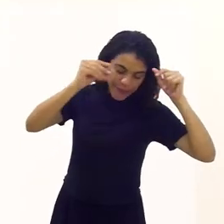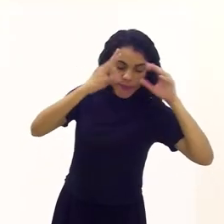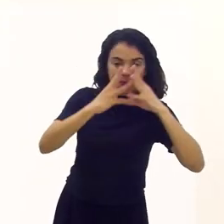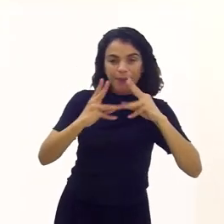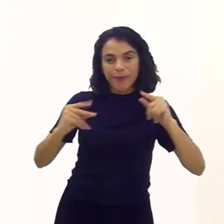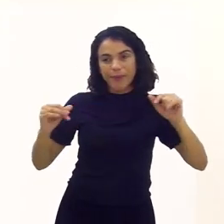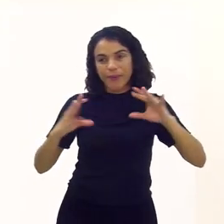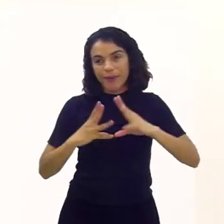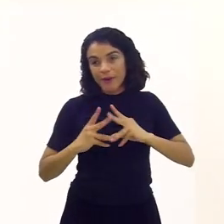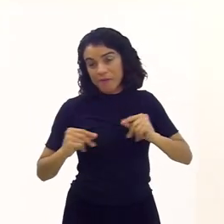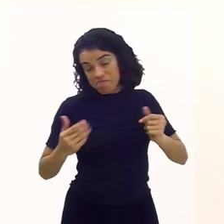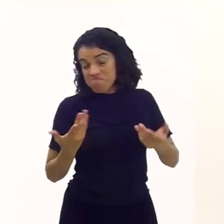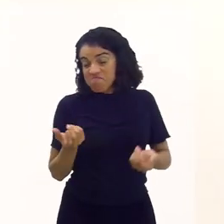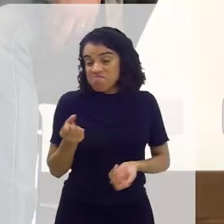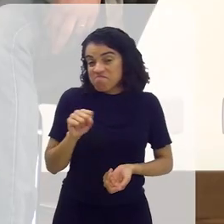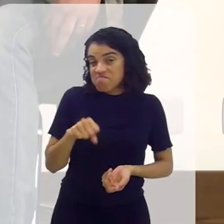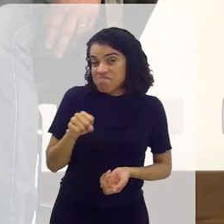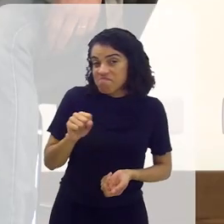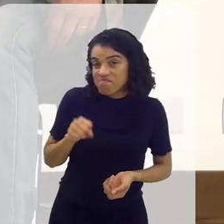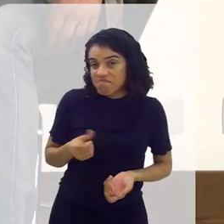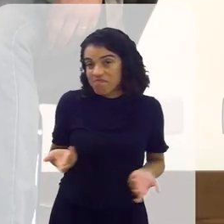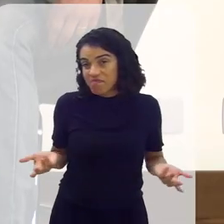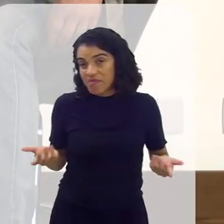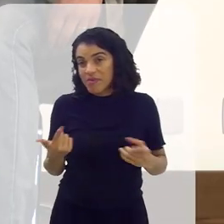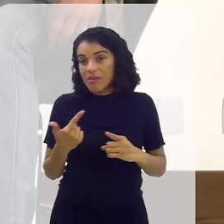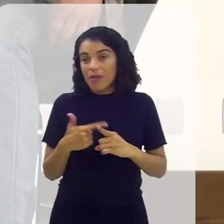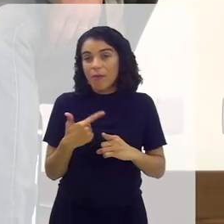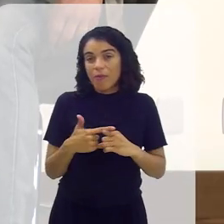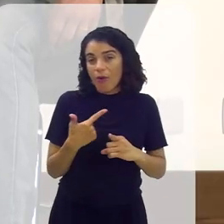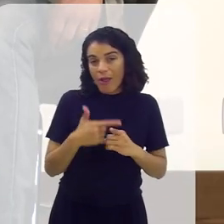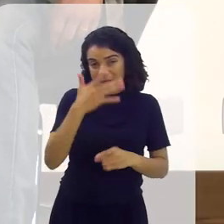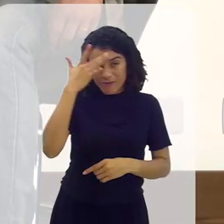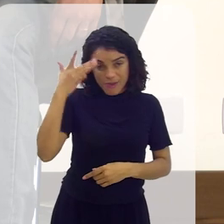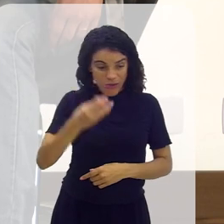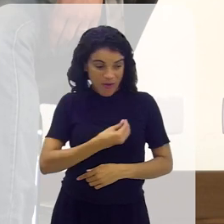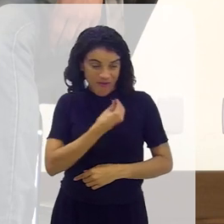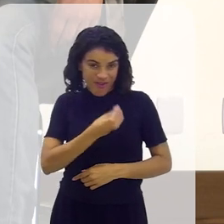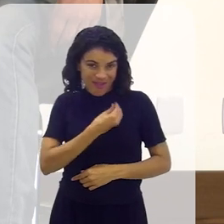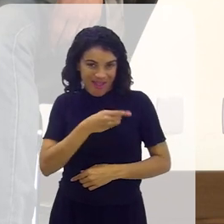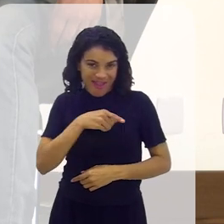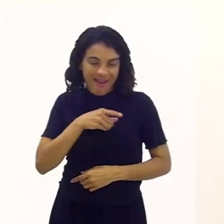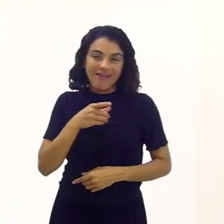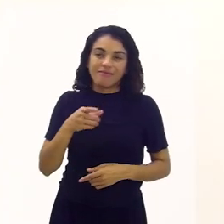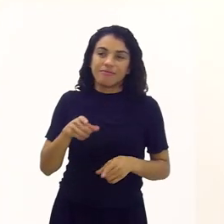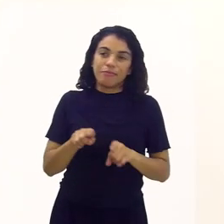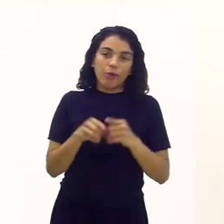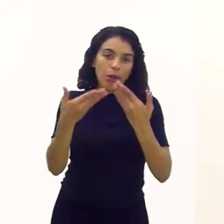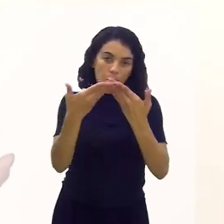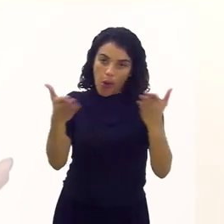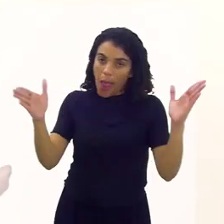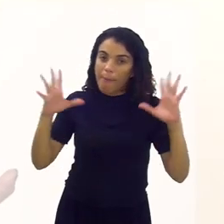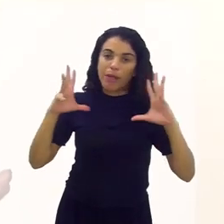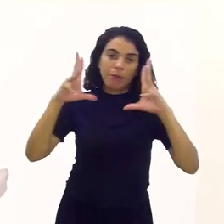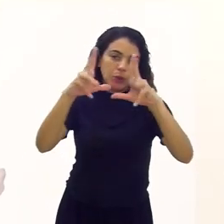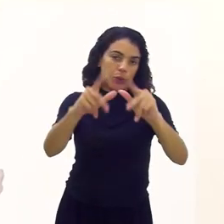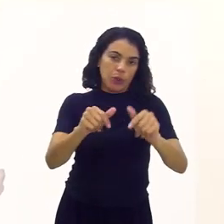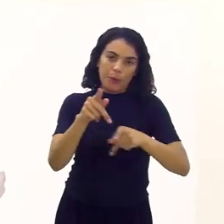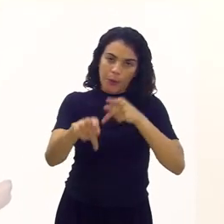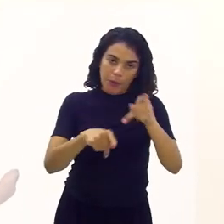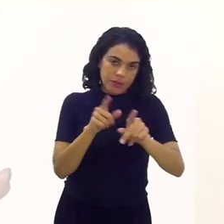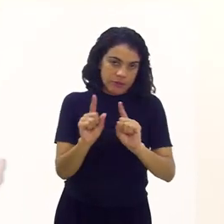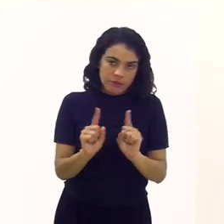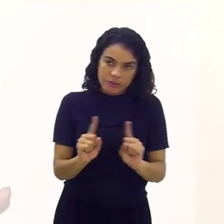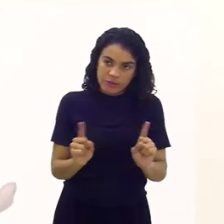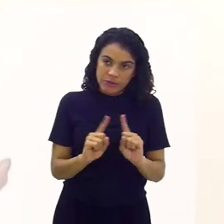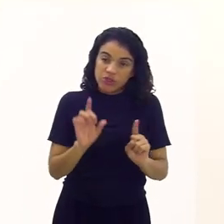Tem a dança do cassimo? Sim. Porque as pessoas que vão estar lá, que não é aberta ao público da gente,